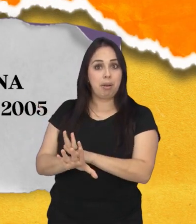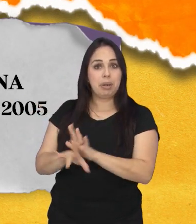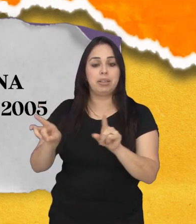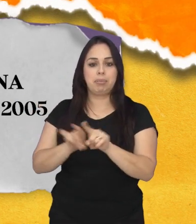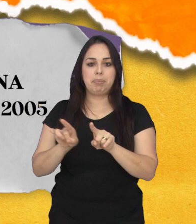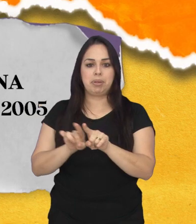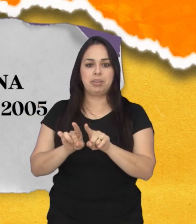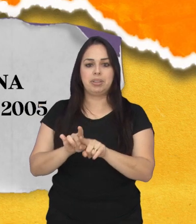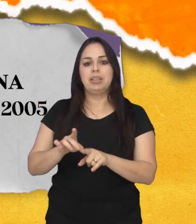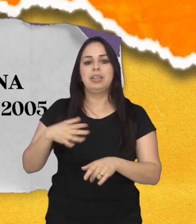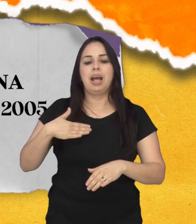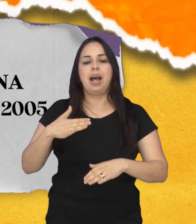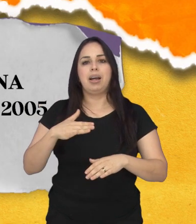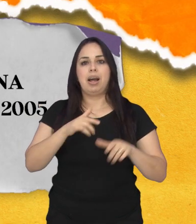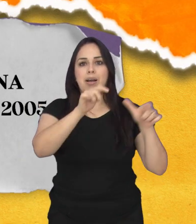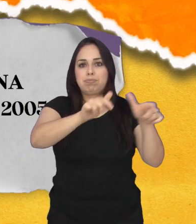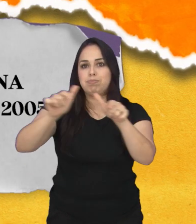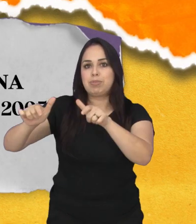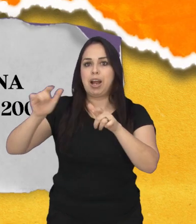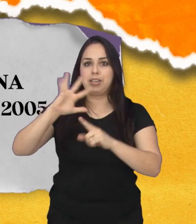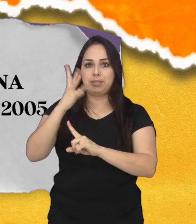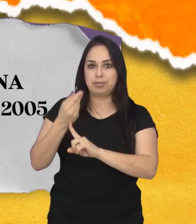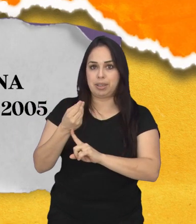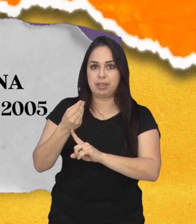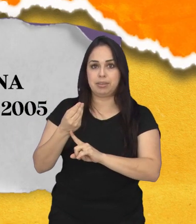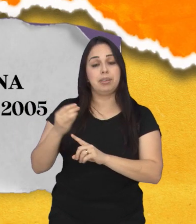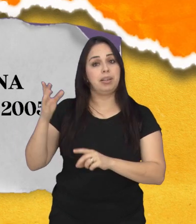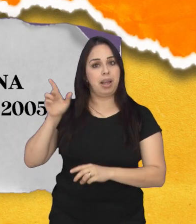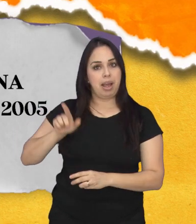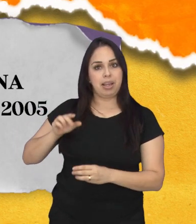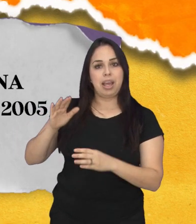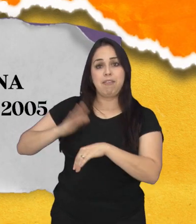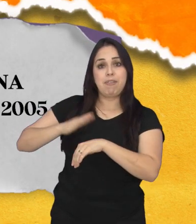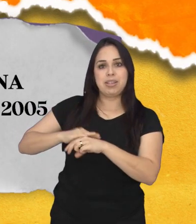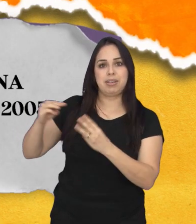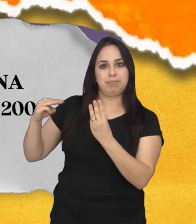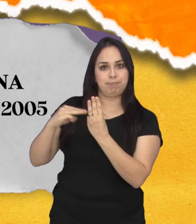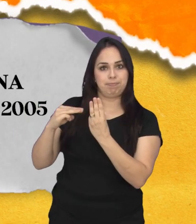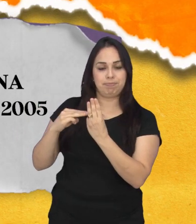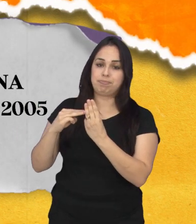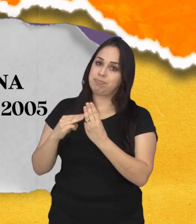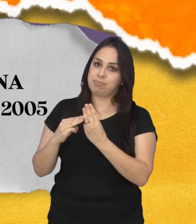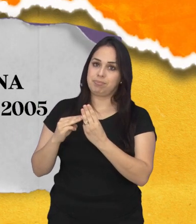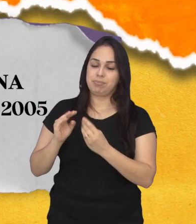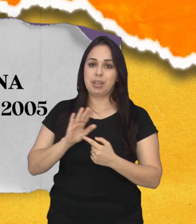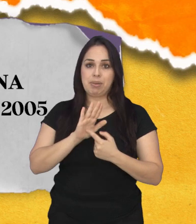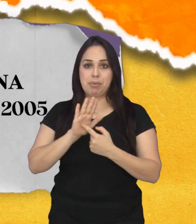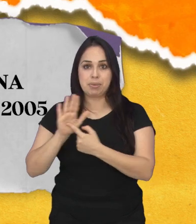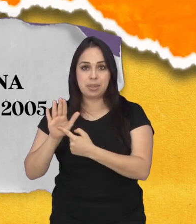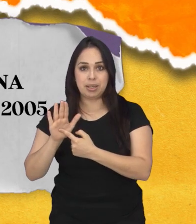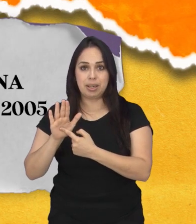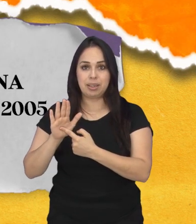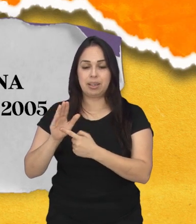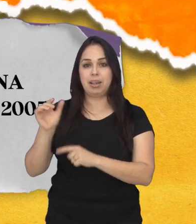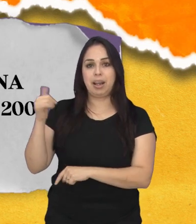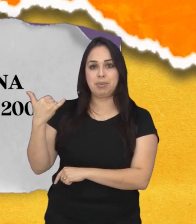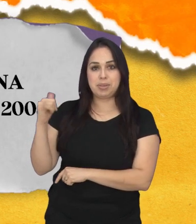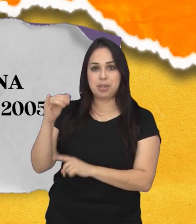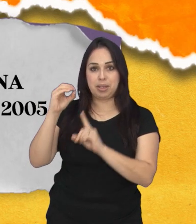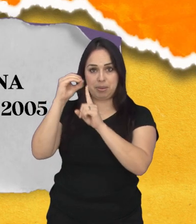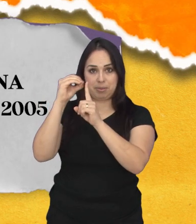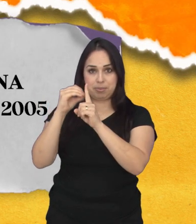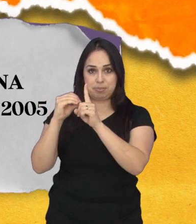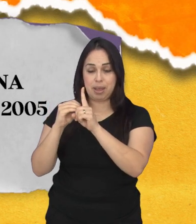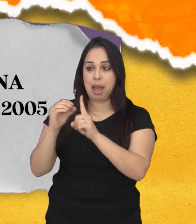Projeto Arte nos Bairros, promovido pela Fundação Cultural Cassiano Ricardo. Vão se apresentar no palco do Cine Santana,